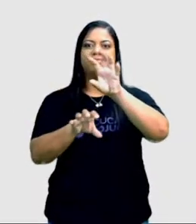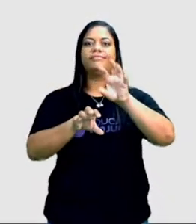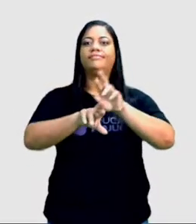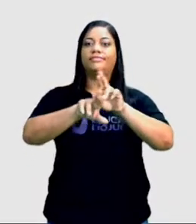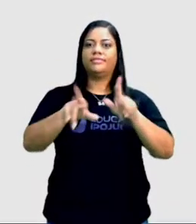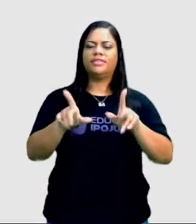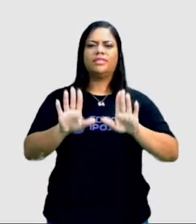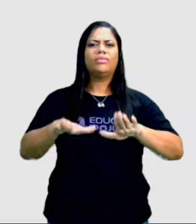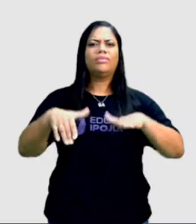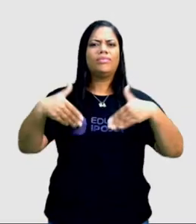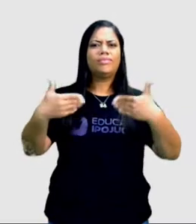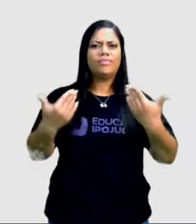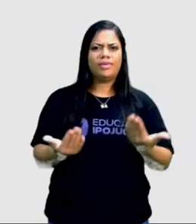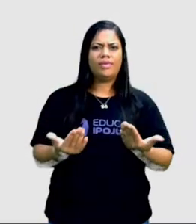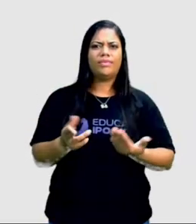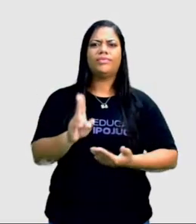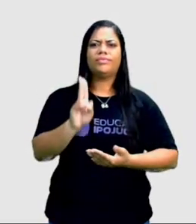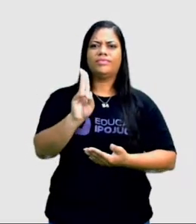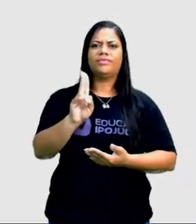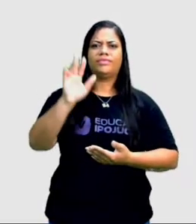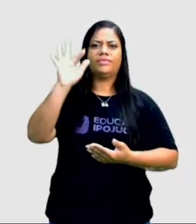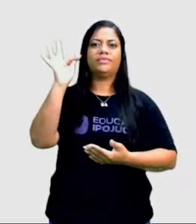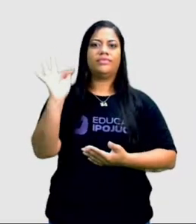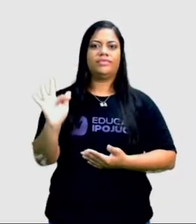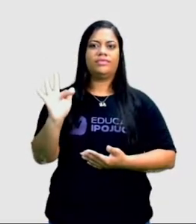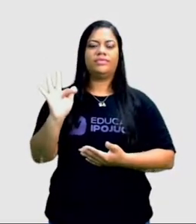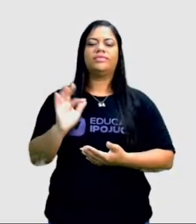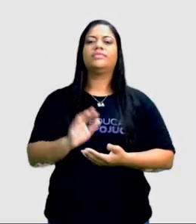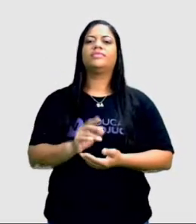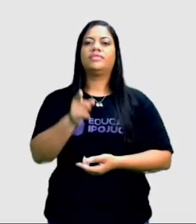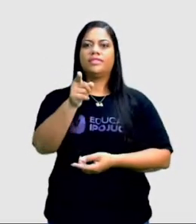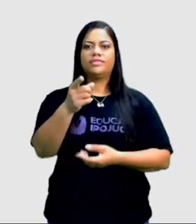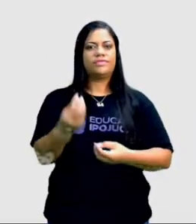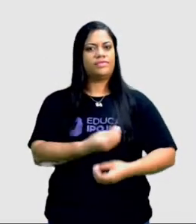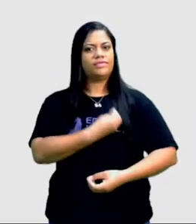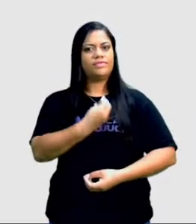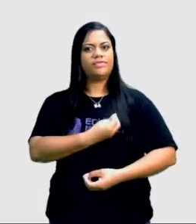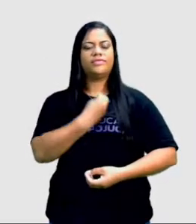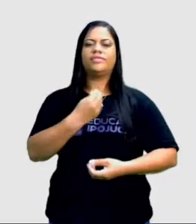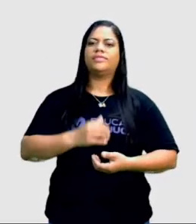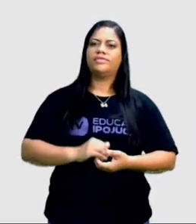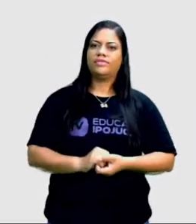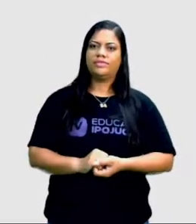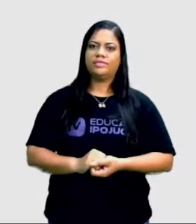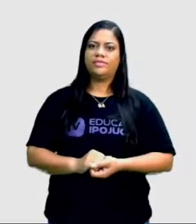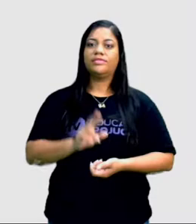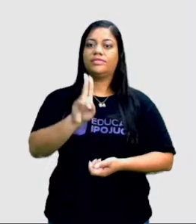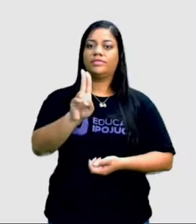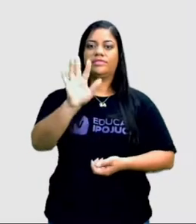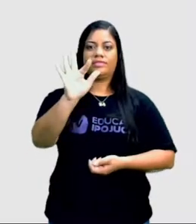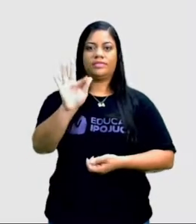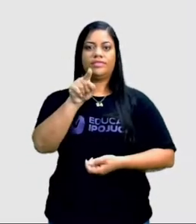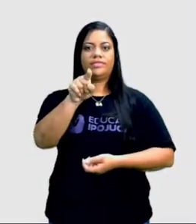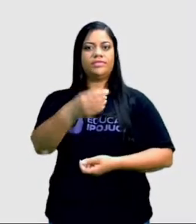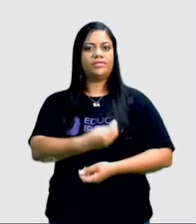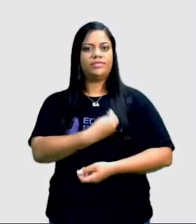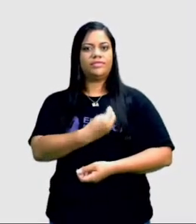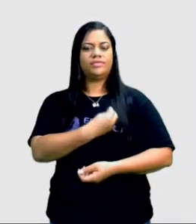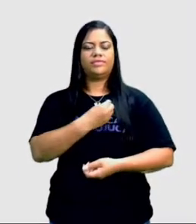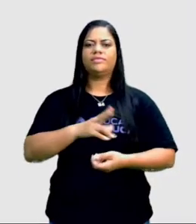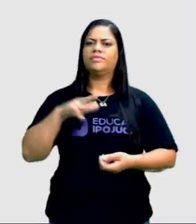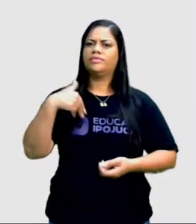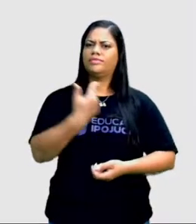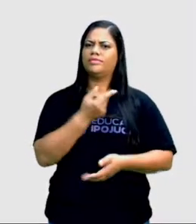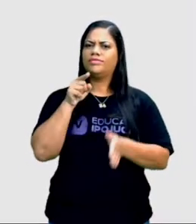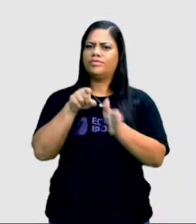qual a unidade política que você mora? Qual a unidade federal que você mora? Então, quando a